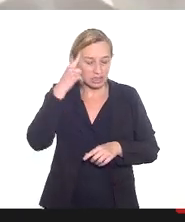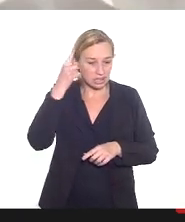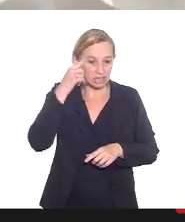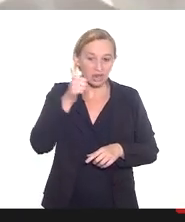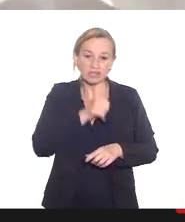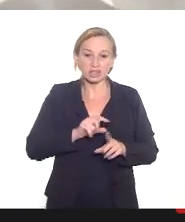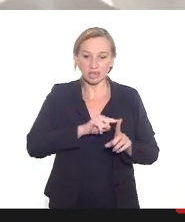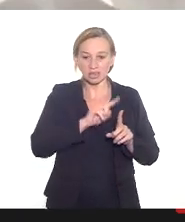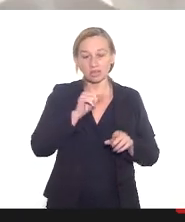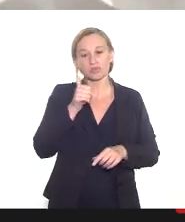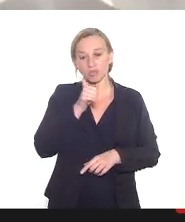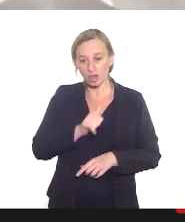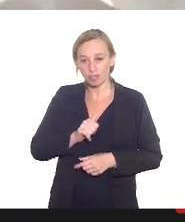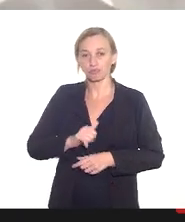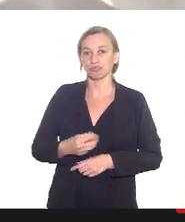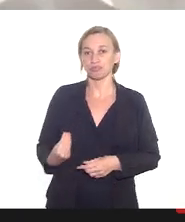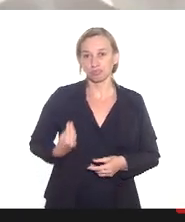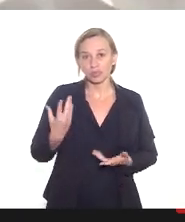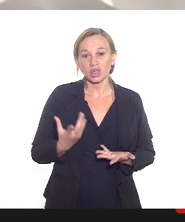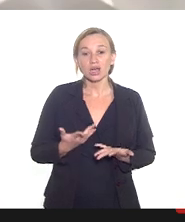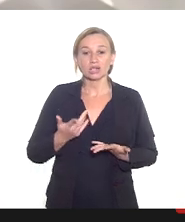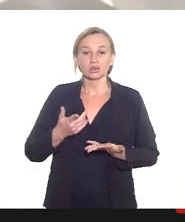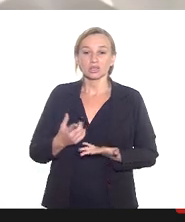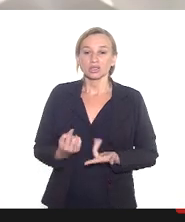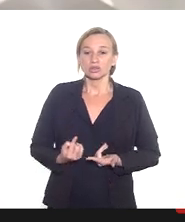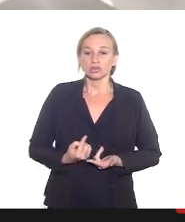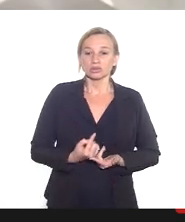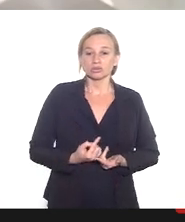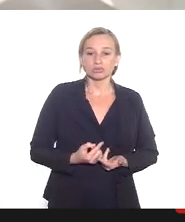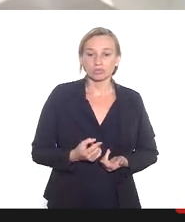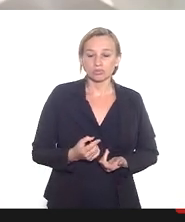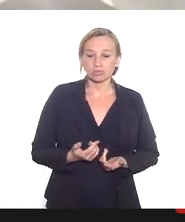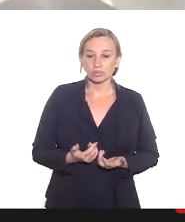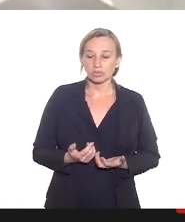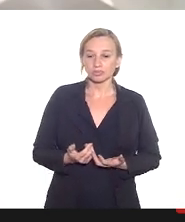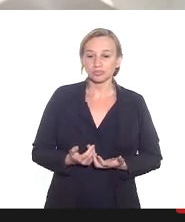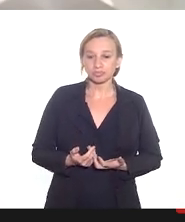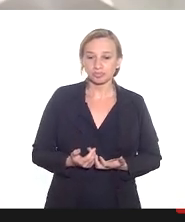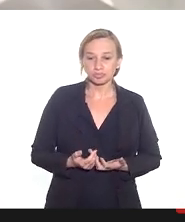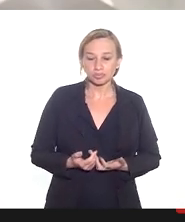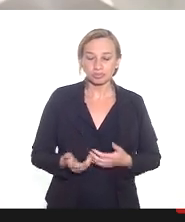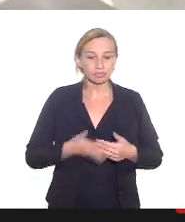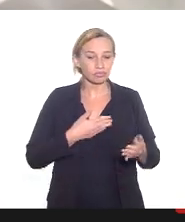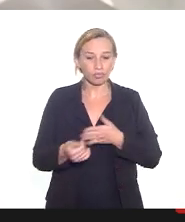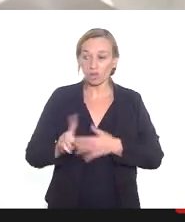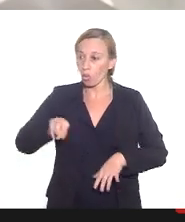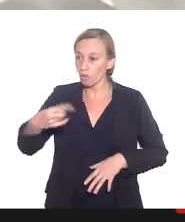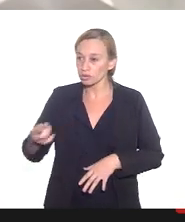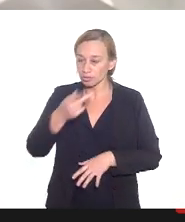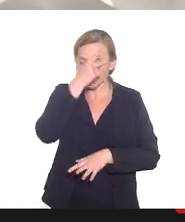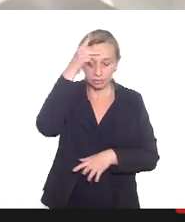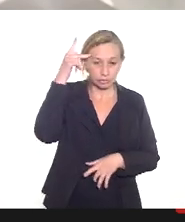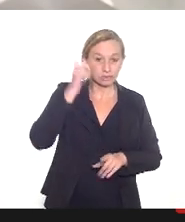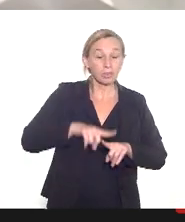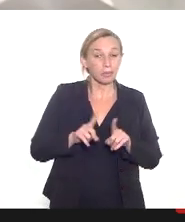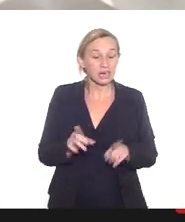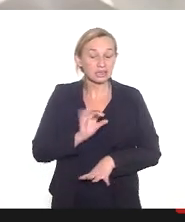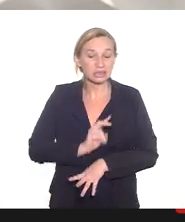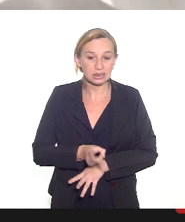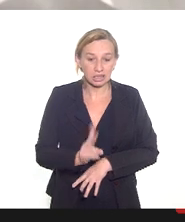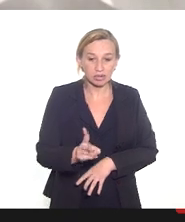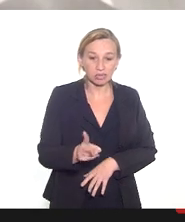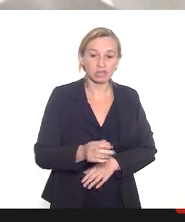das mulheres então nem uma vida a menos para as mulheres ou para qualquer outra pessoa mas sempre